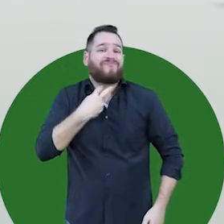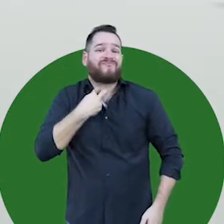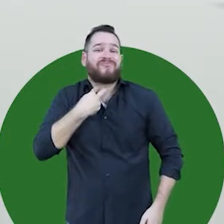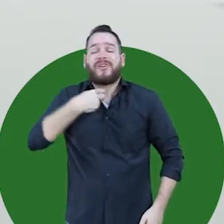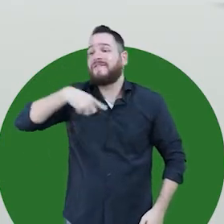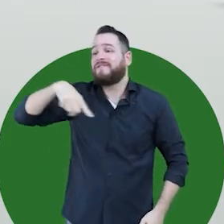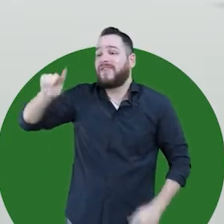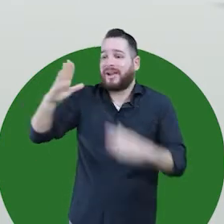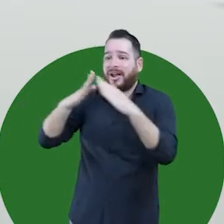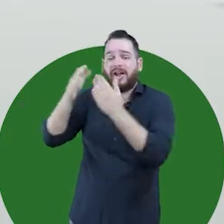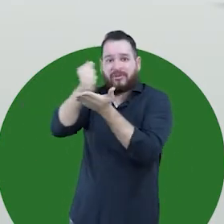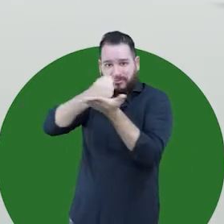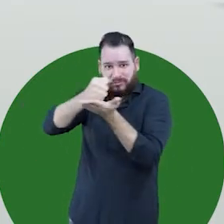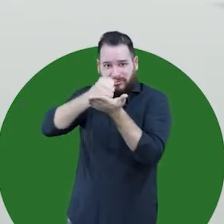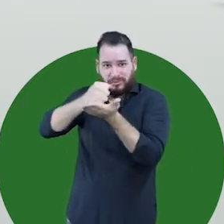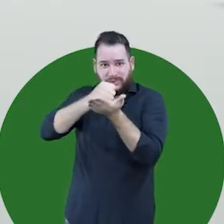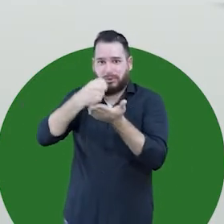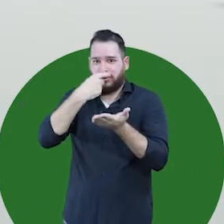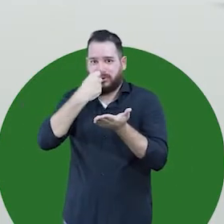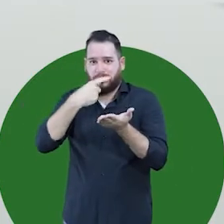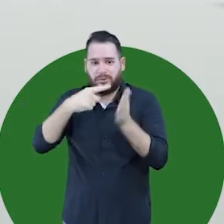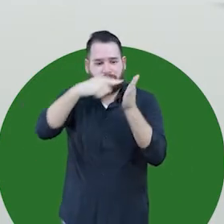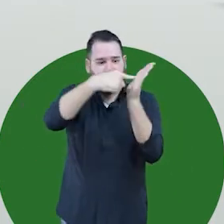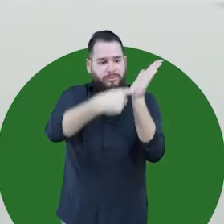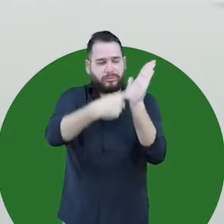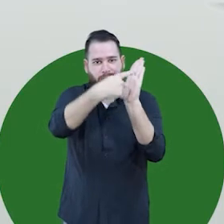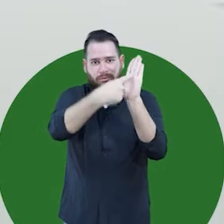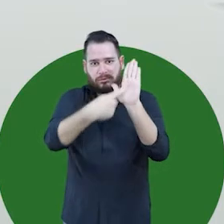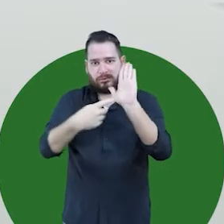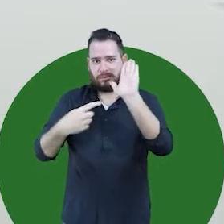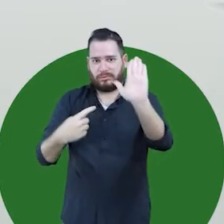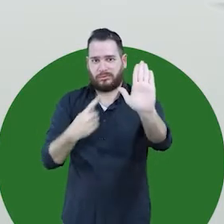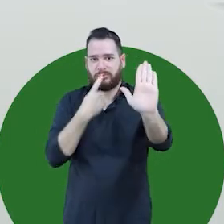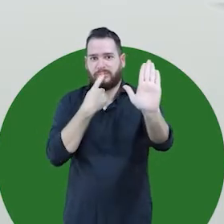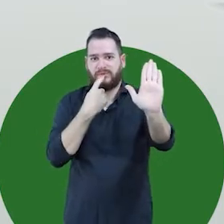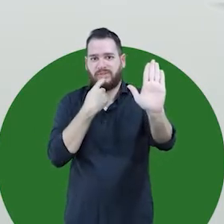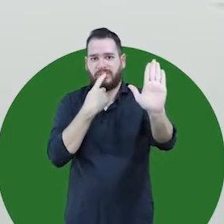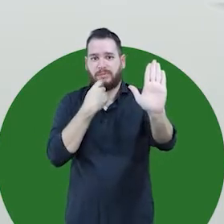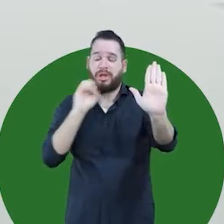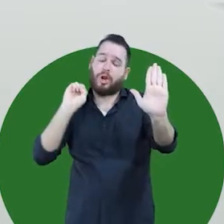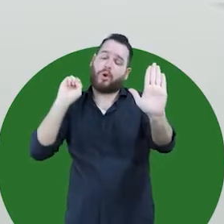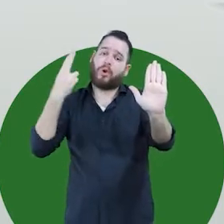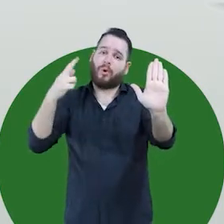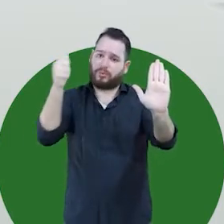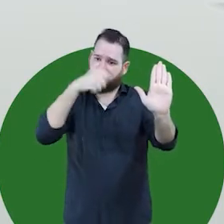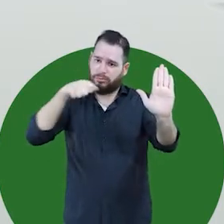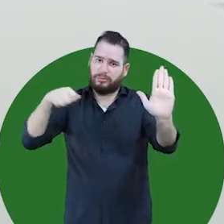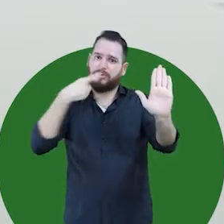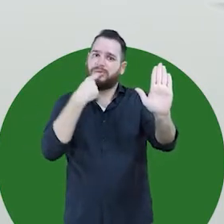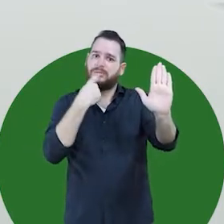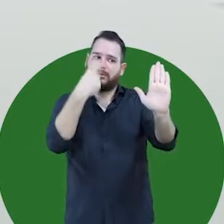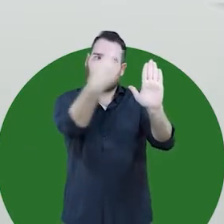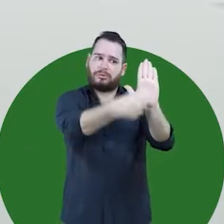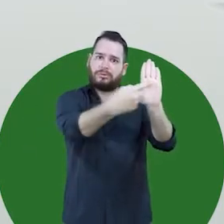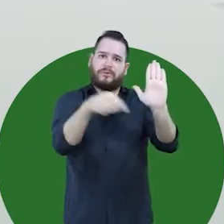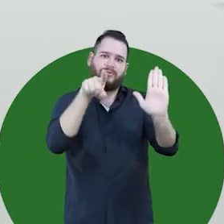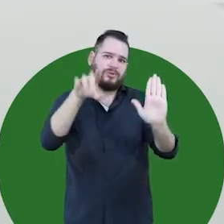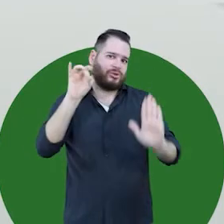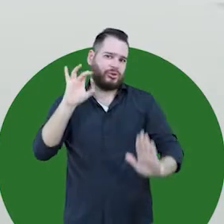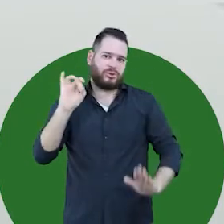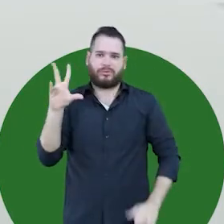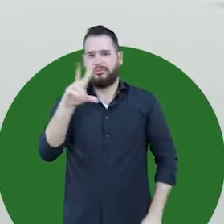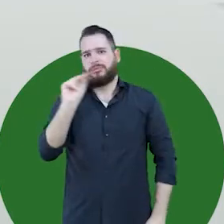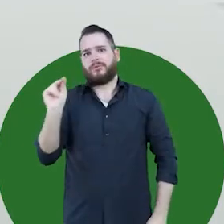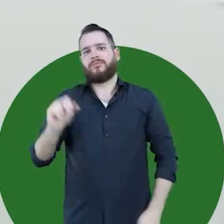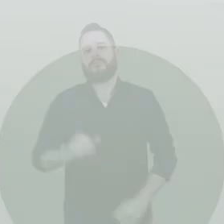uma farmácia mais próxima e credenciada e faça o sinal de X, com batom vermelho na mão ou uma caneta e peça ajuda. Você não está